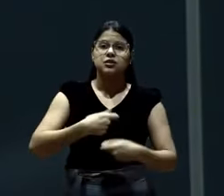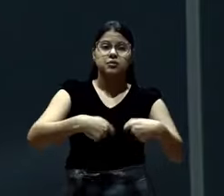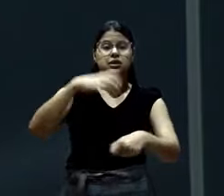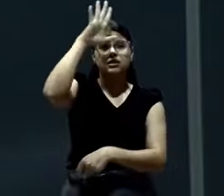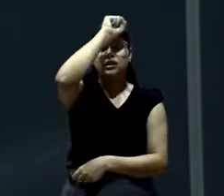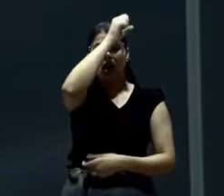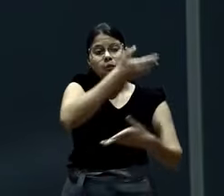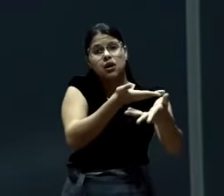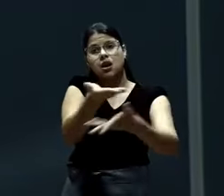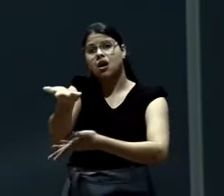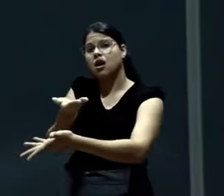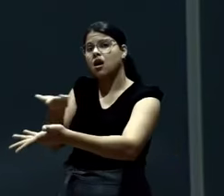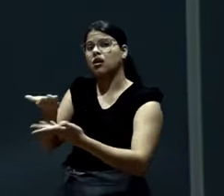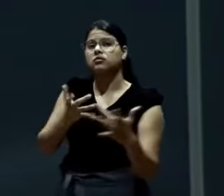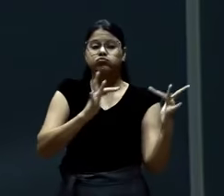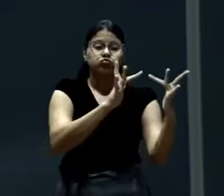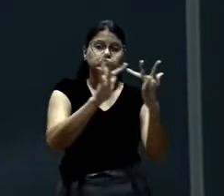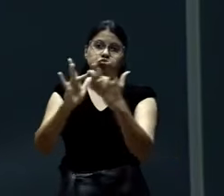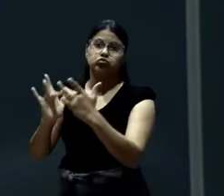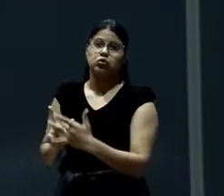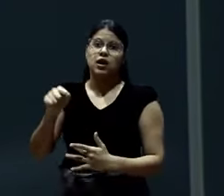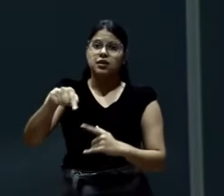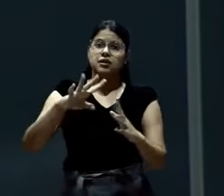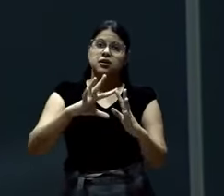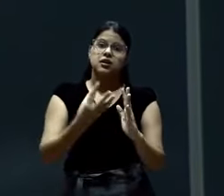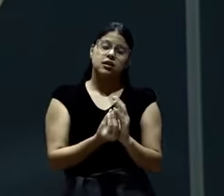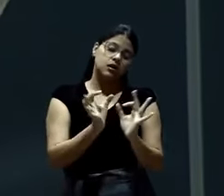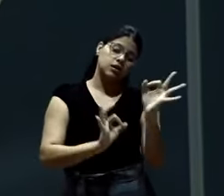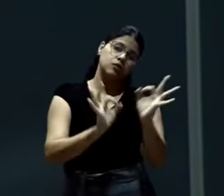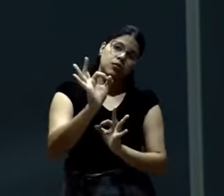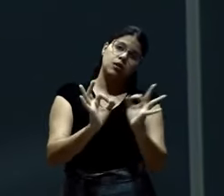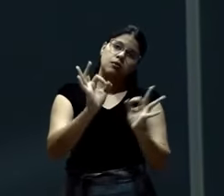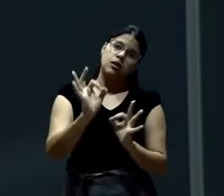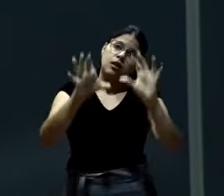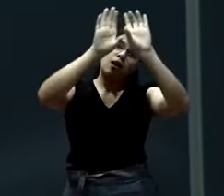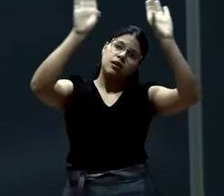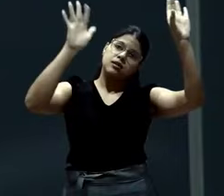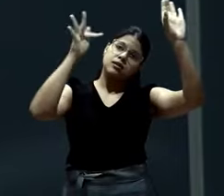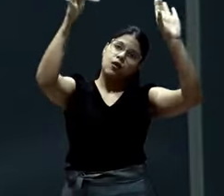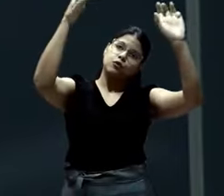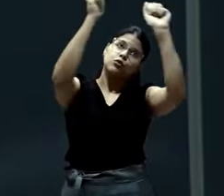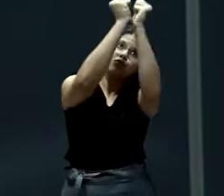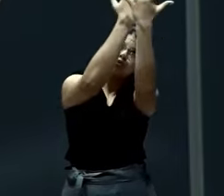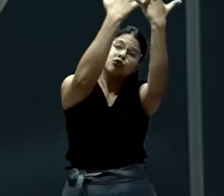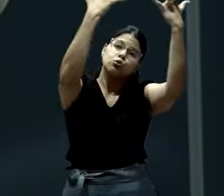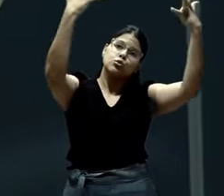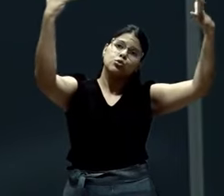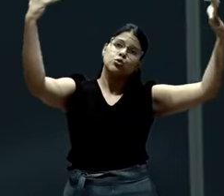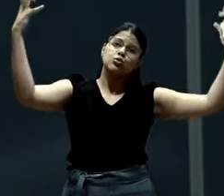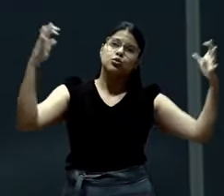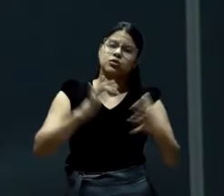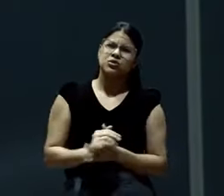irmão. Aqui é o estágio do céu. E você não consegue viver no paralelo com o seu irmão? Não vai para o céu,